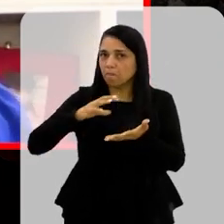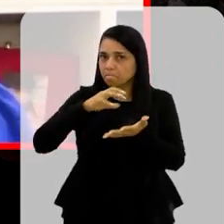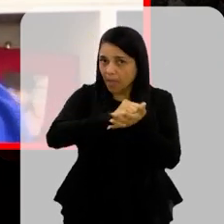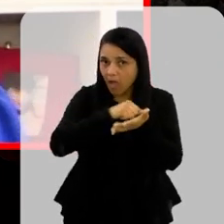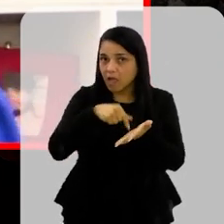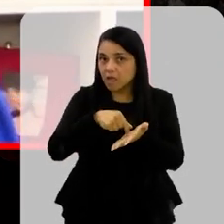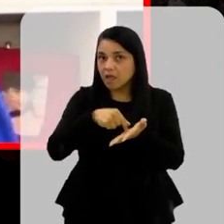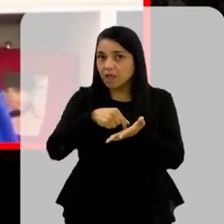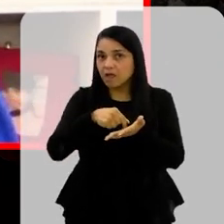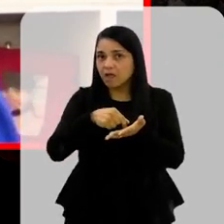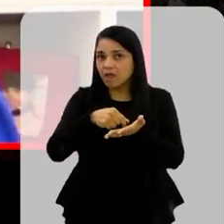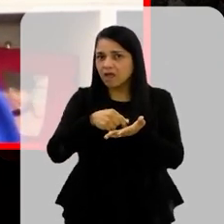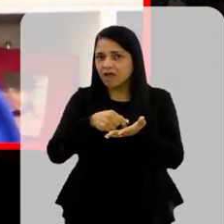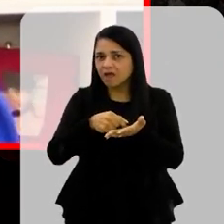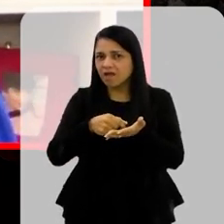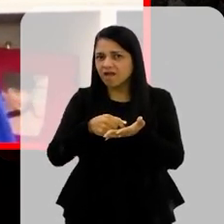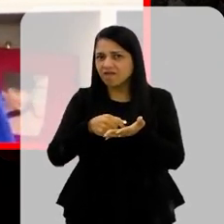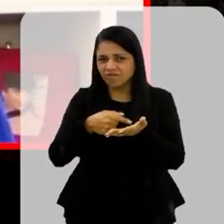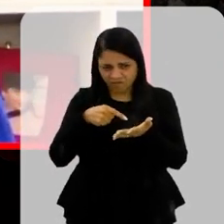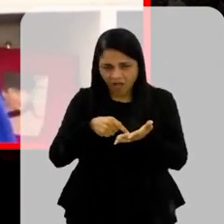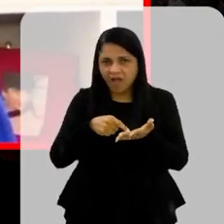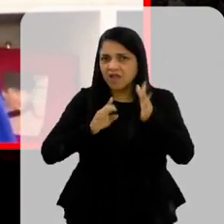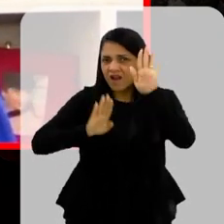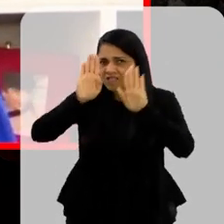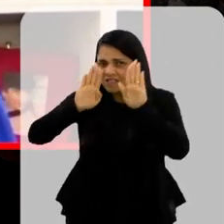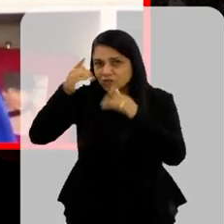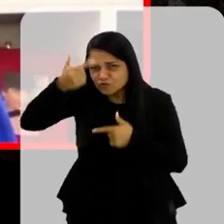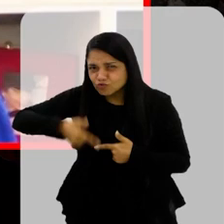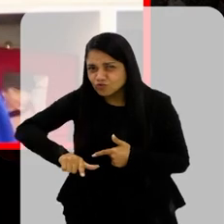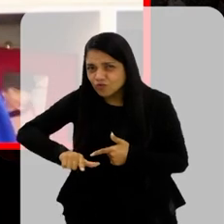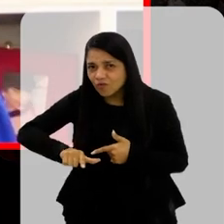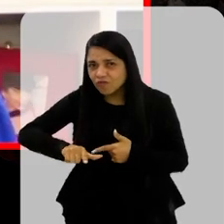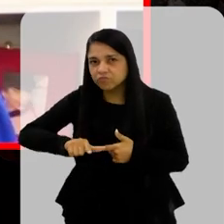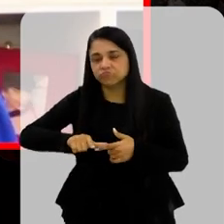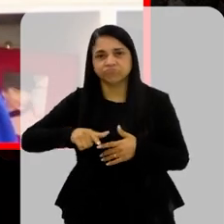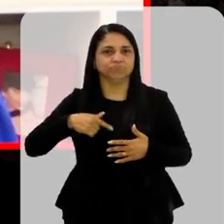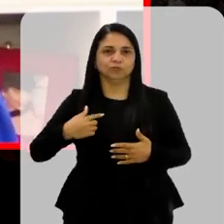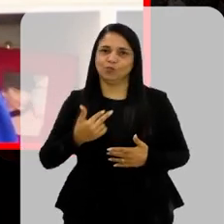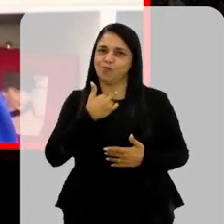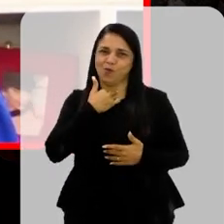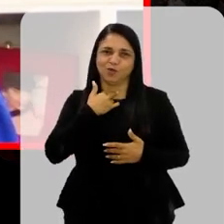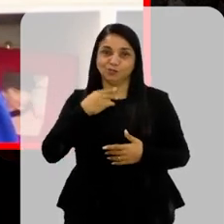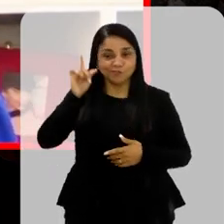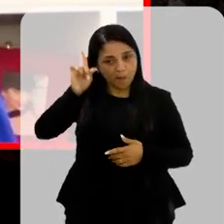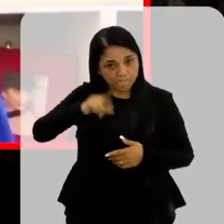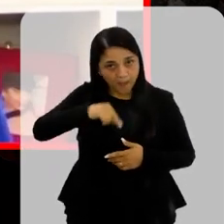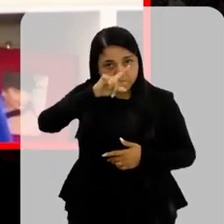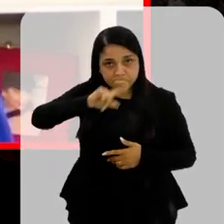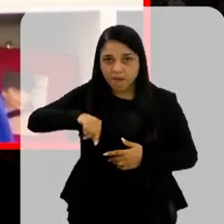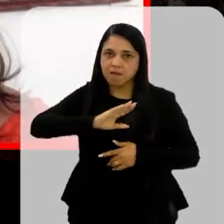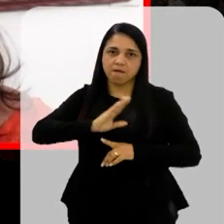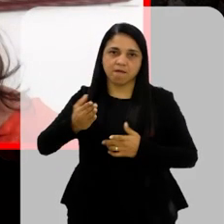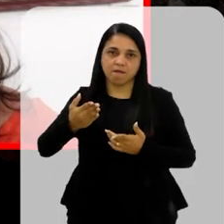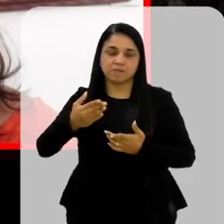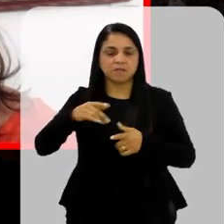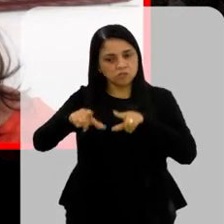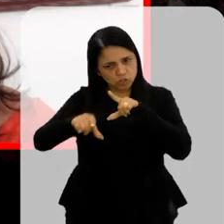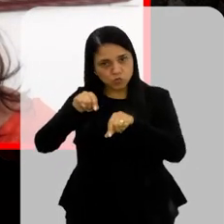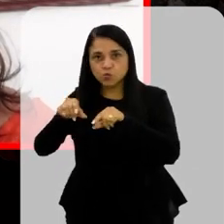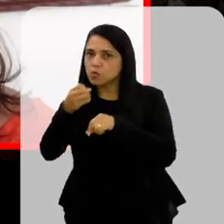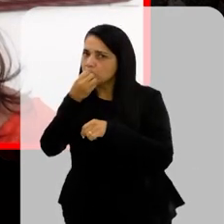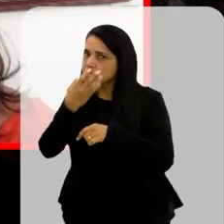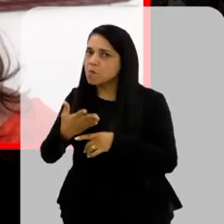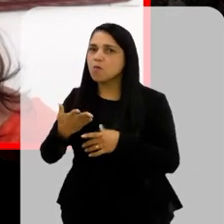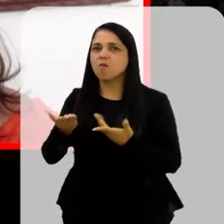ele pode entrar? Por que ele vai entrar Em outras licitações? Já deveria ser excluído E a gente tem muita